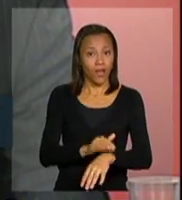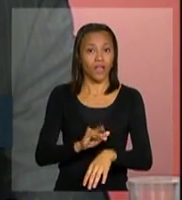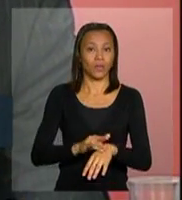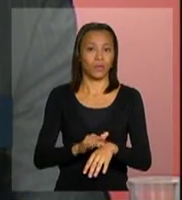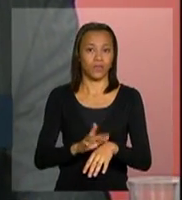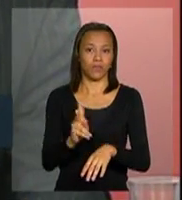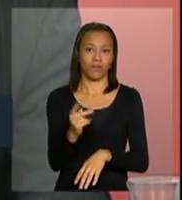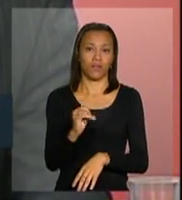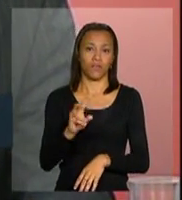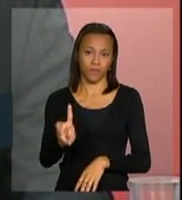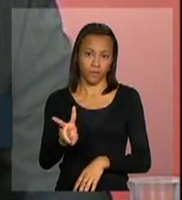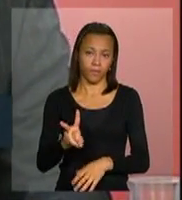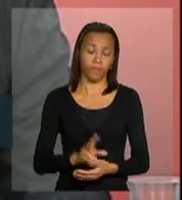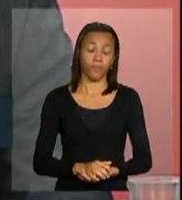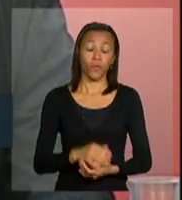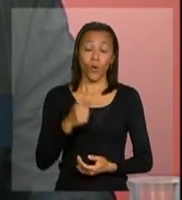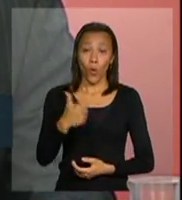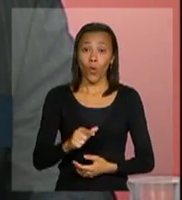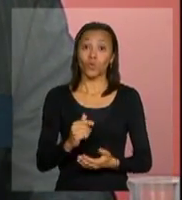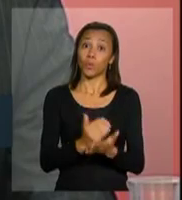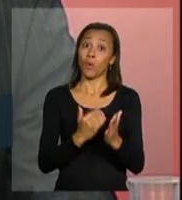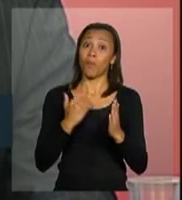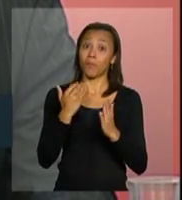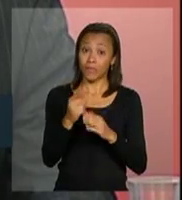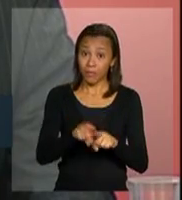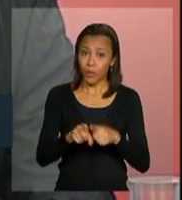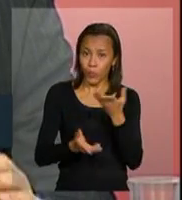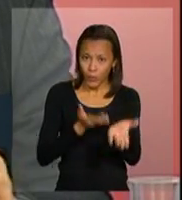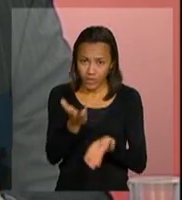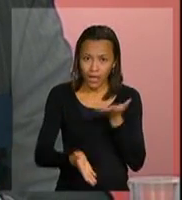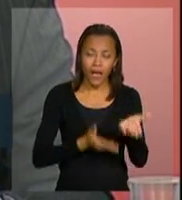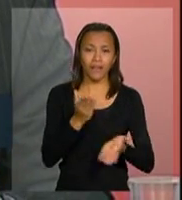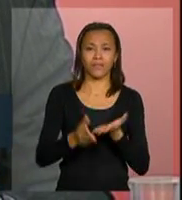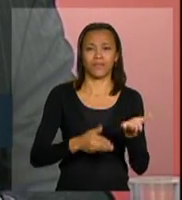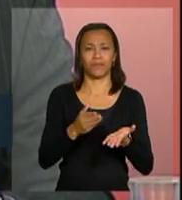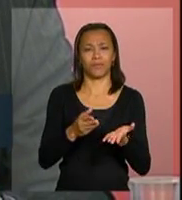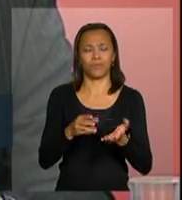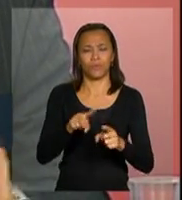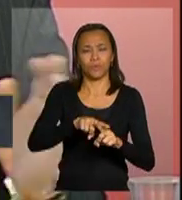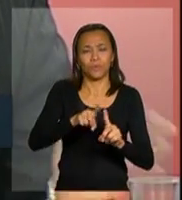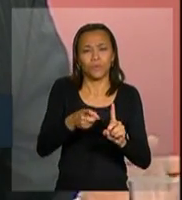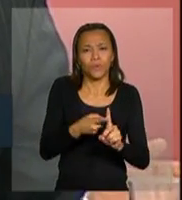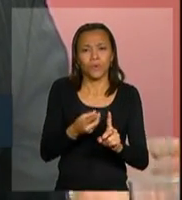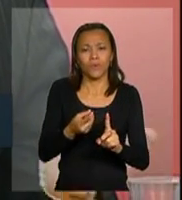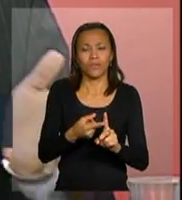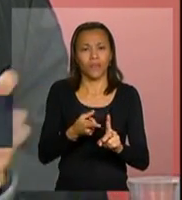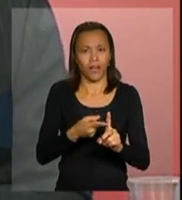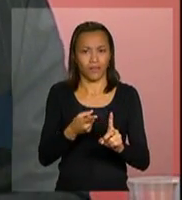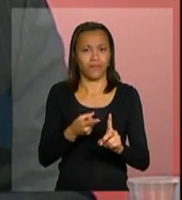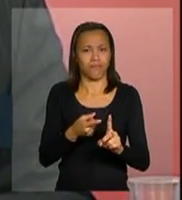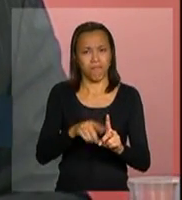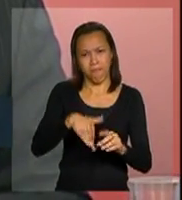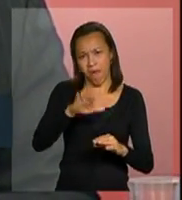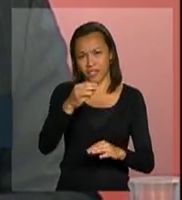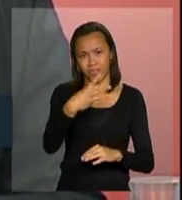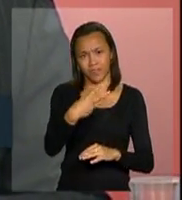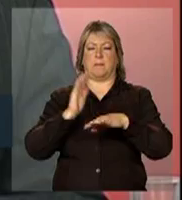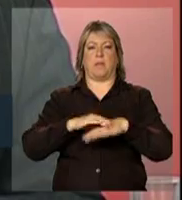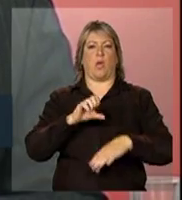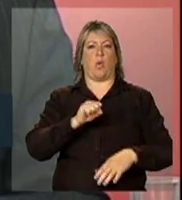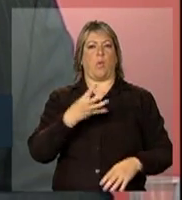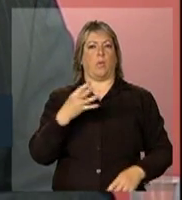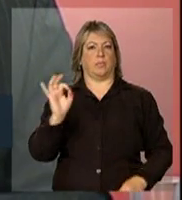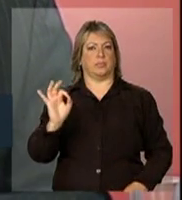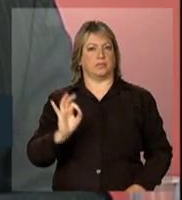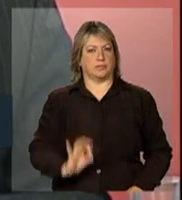Um dado que eu já citei aqui, que é o do aumento do pré-natal, de 63% para mais de 80% em 2010, mais de 84%